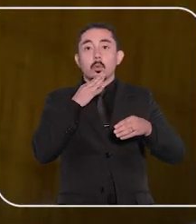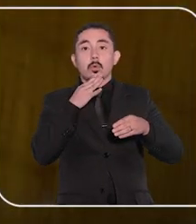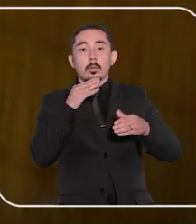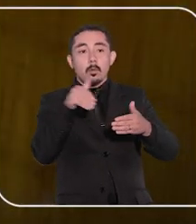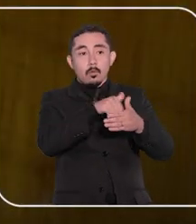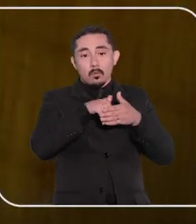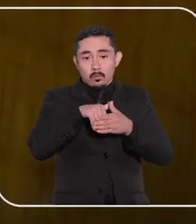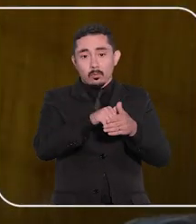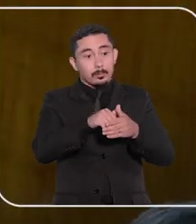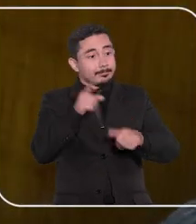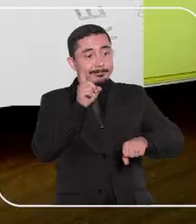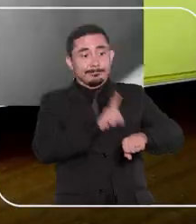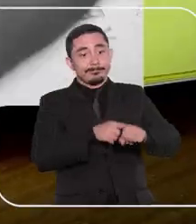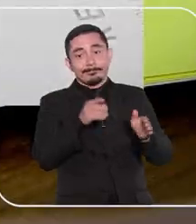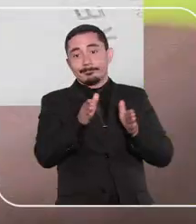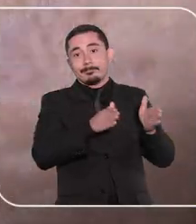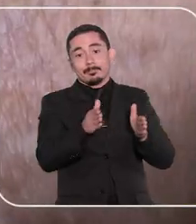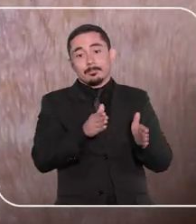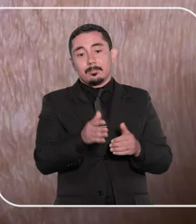voto no momento da sessão.